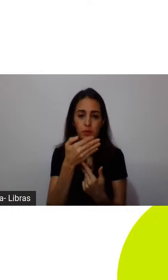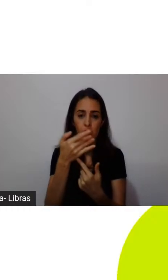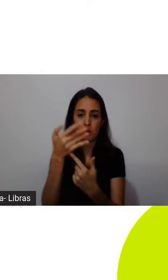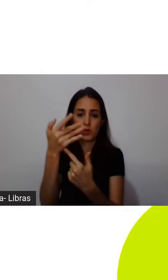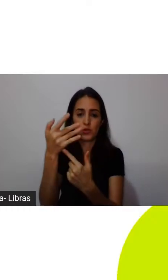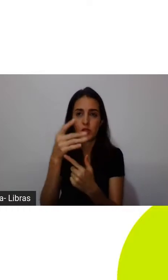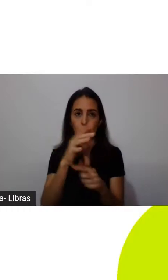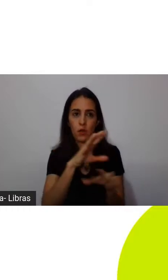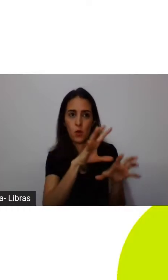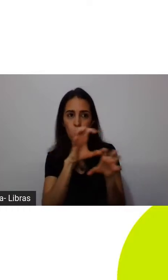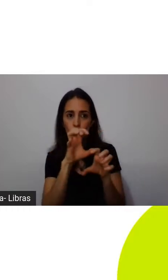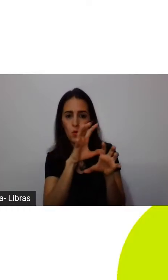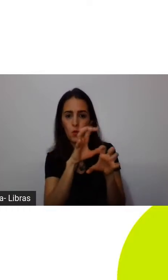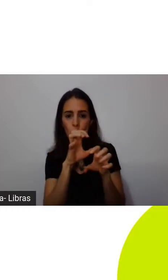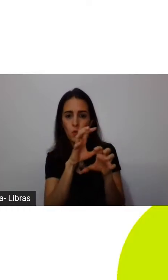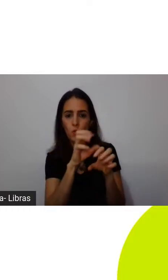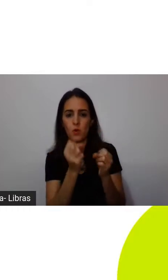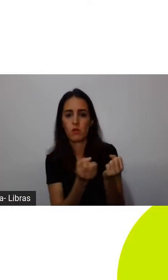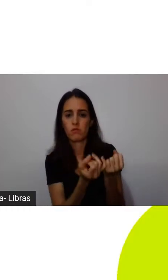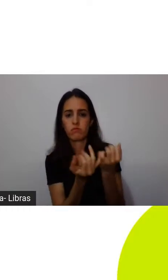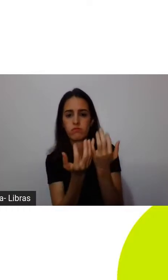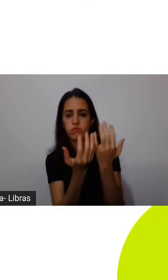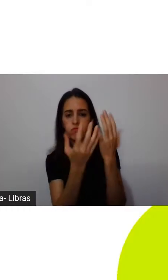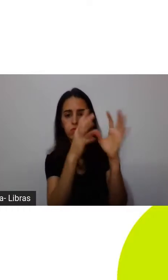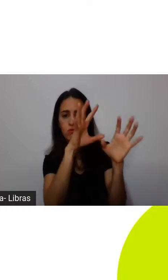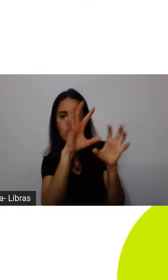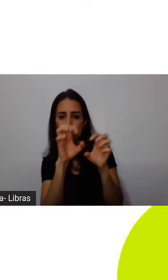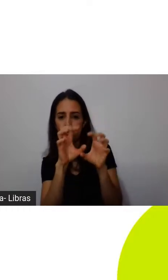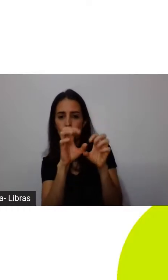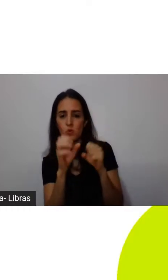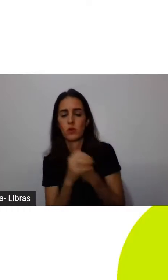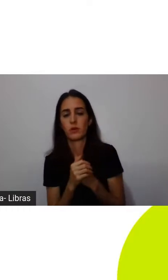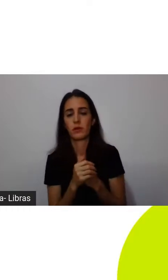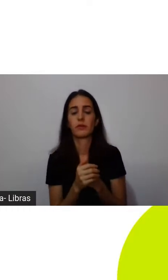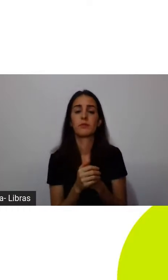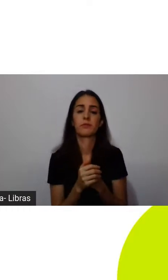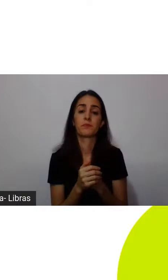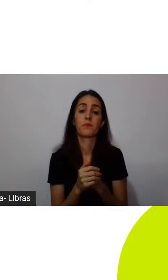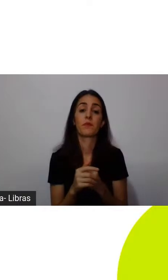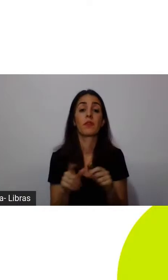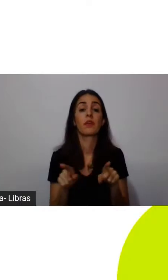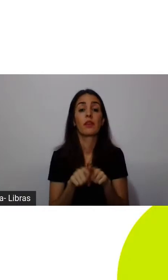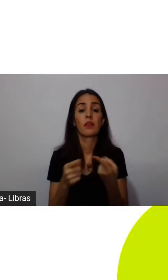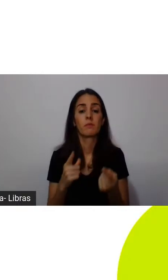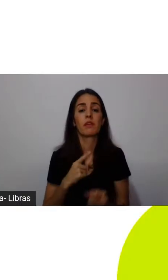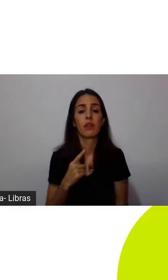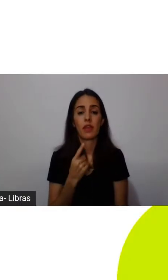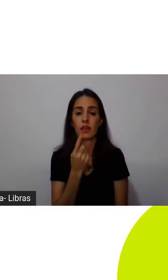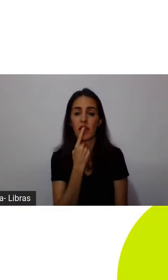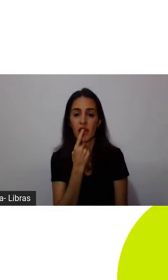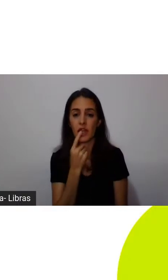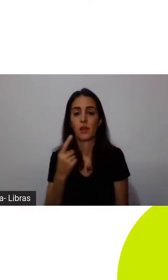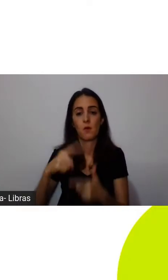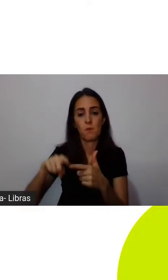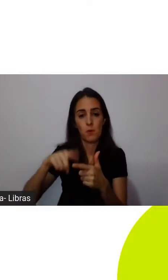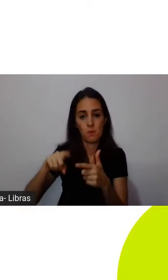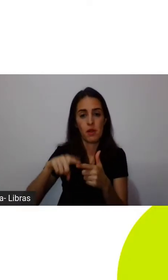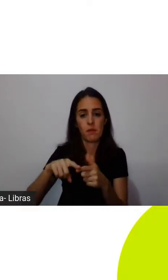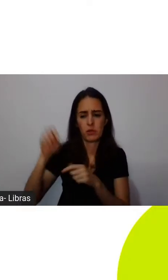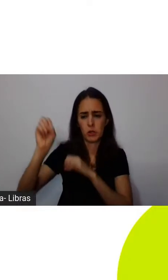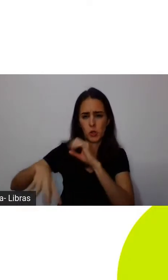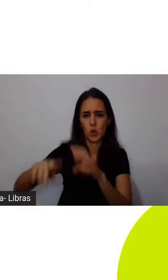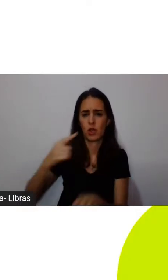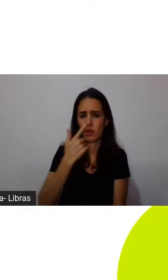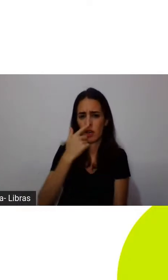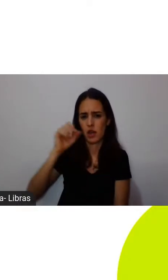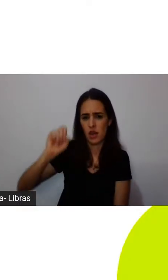Além da reciclagem do plástico. O plástico é um problema para o meio ambiente, a